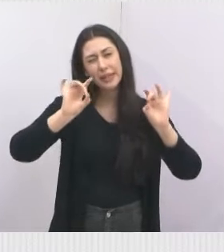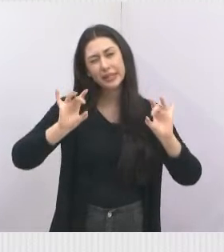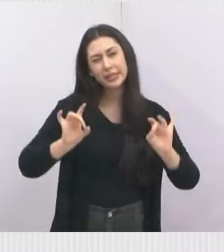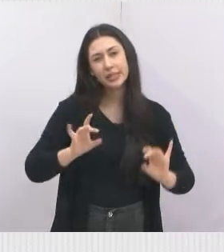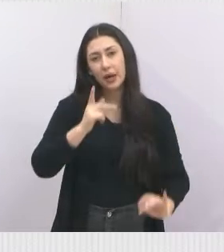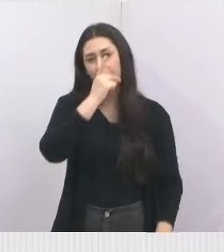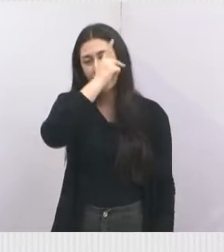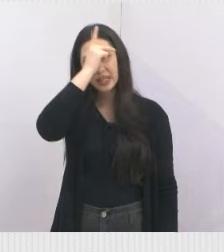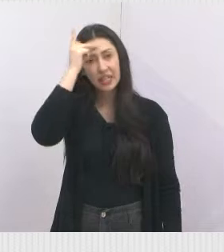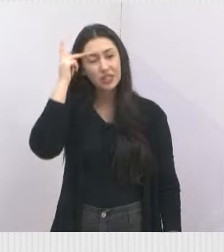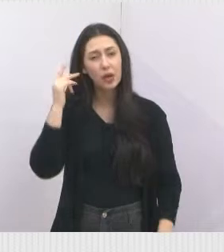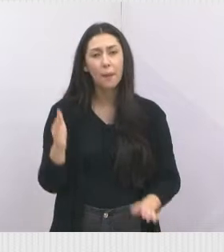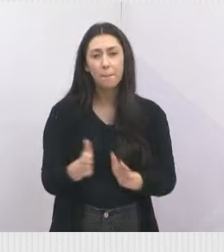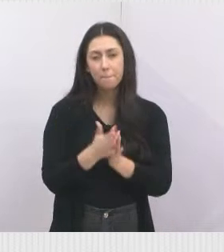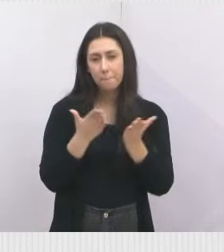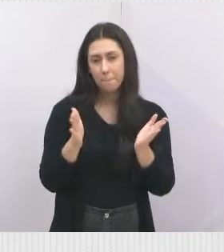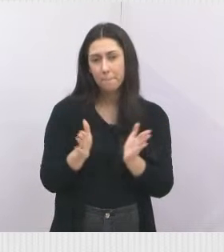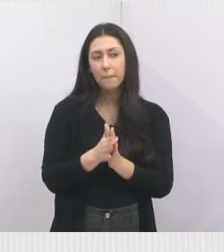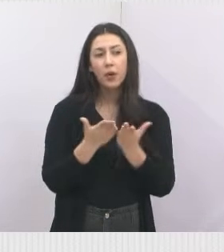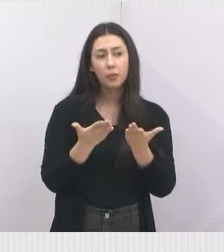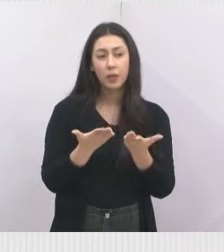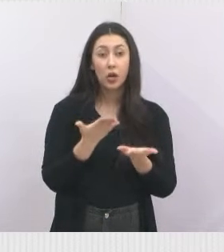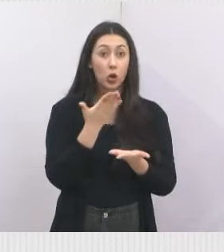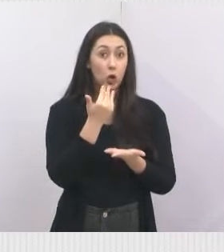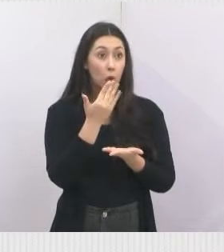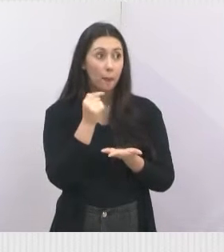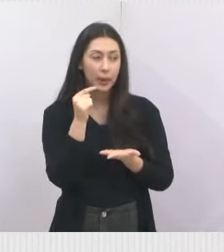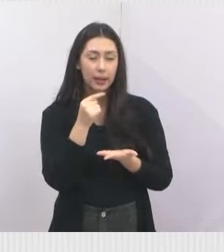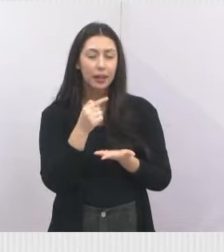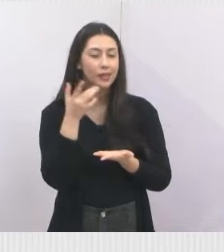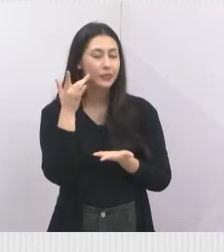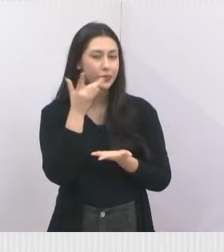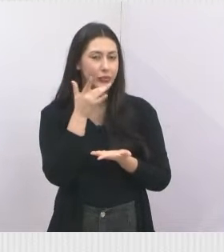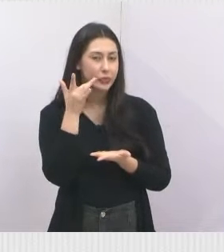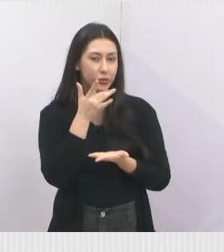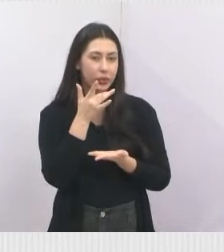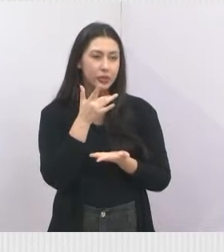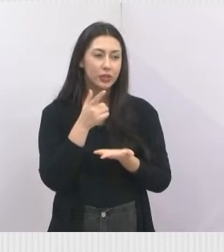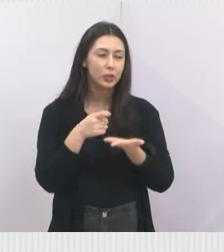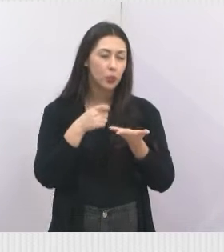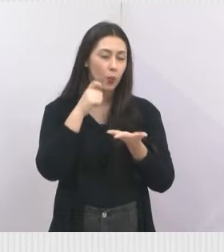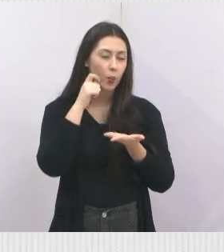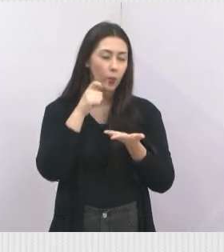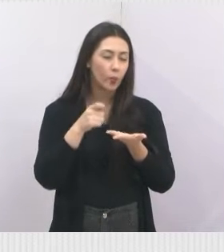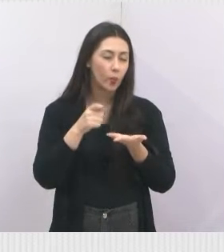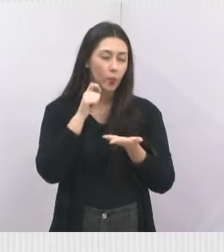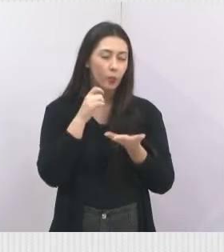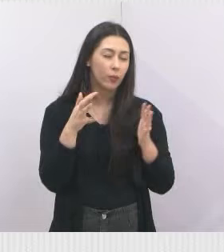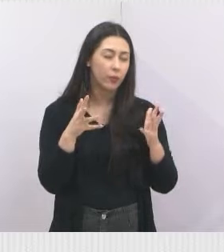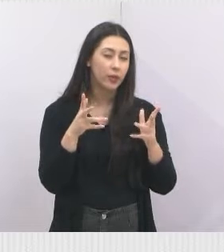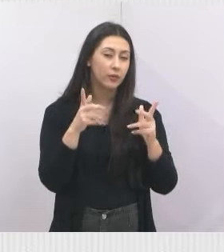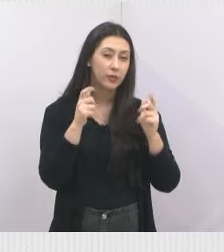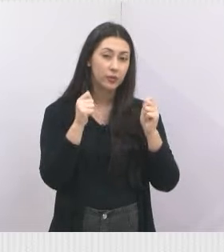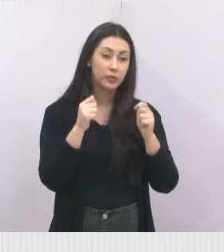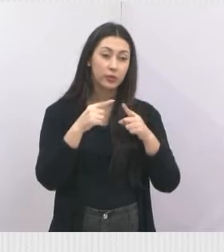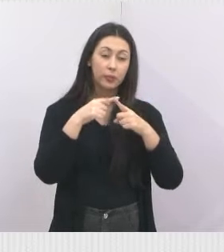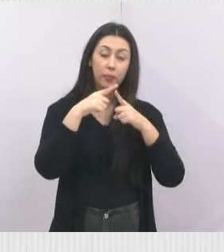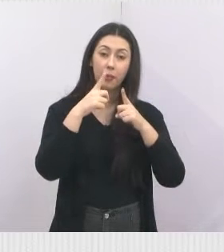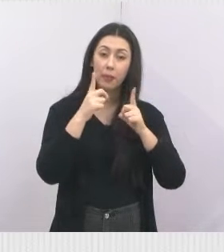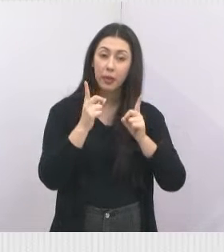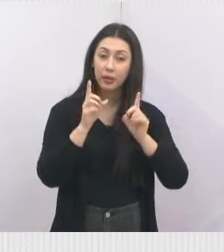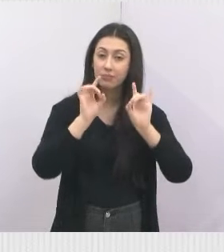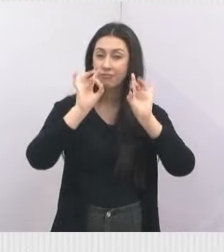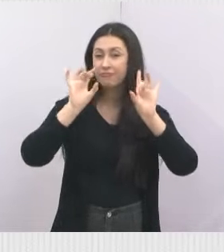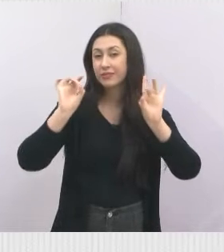é delicioso, que a comida é deliciosa, que o café da manhã é maravilhoso, mas